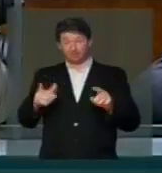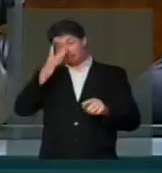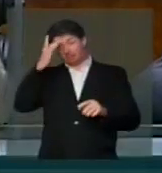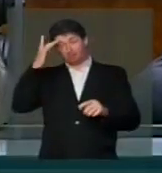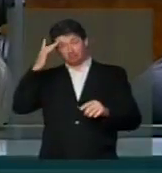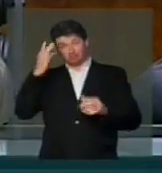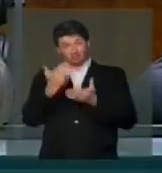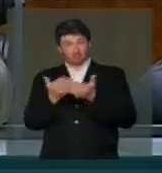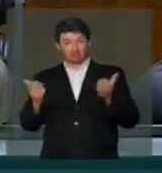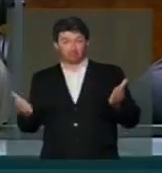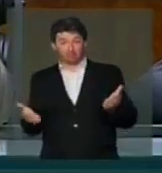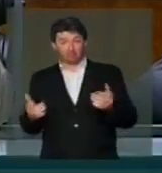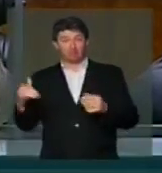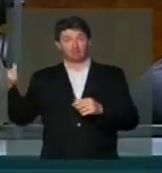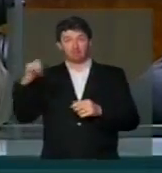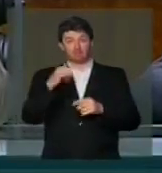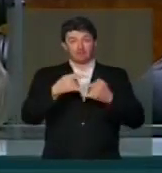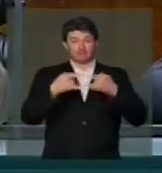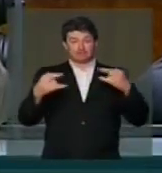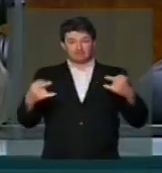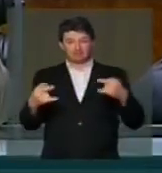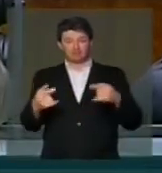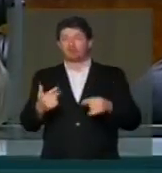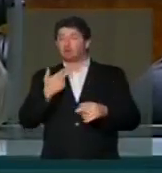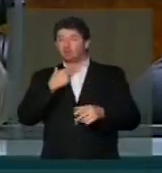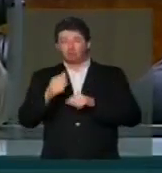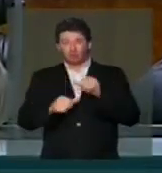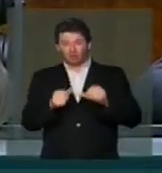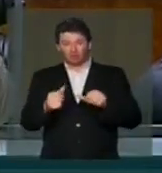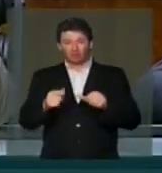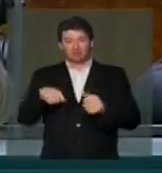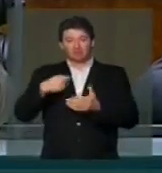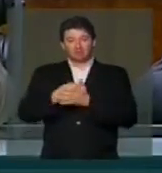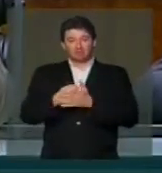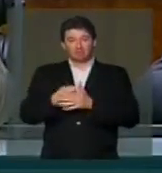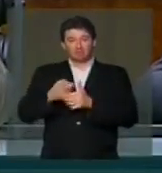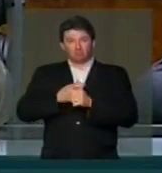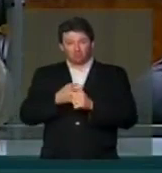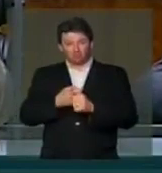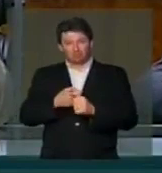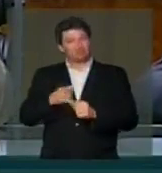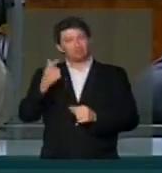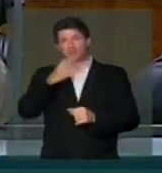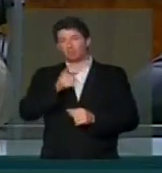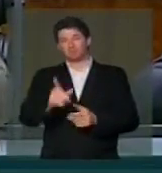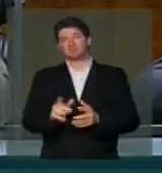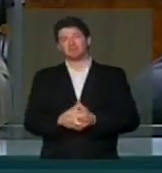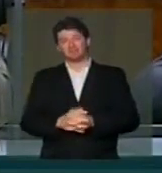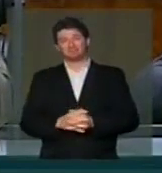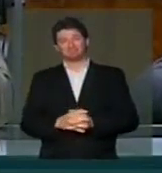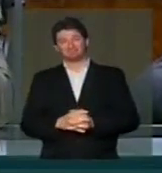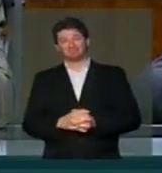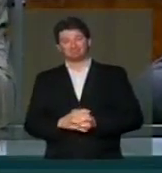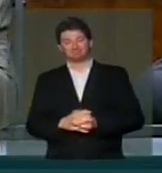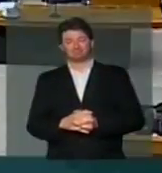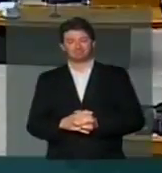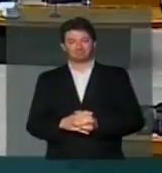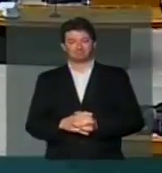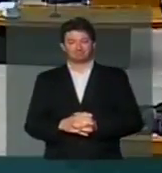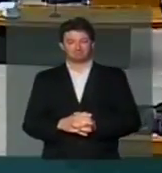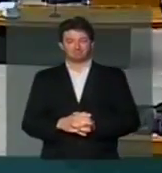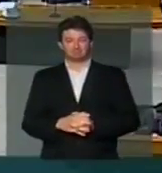O dinheiro perde a passagem, nem poder trocar mais sem pagar uma multa, isso consegue. Exatamente.